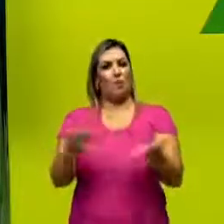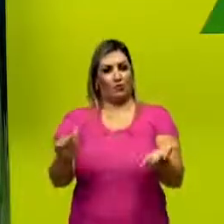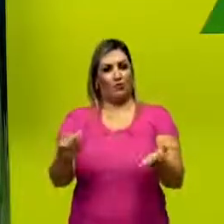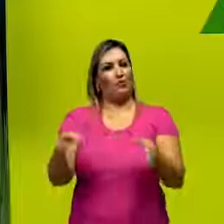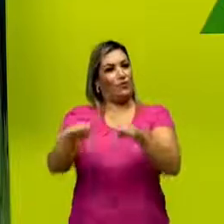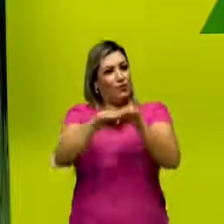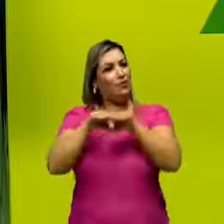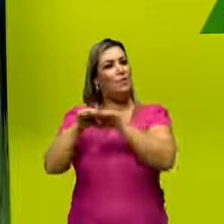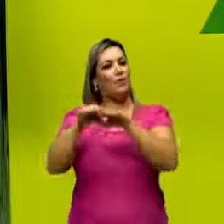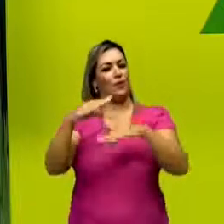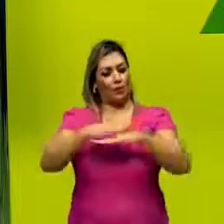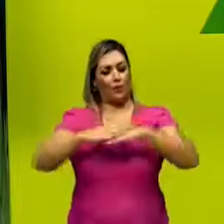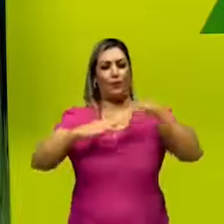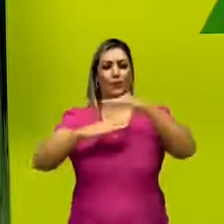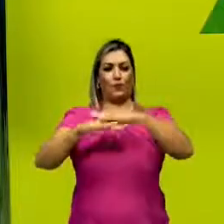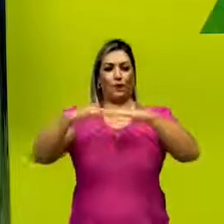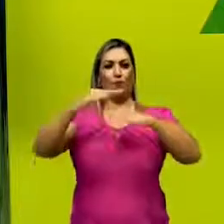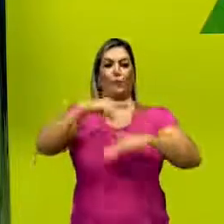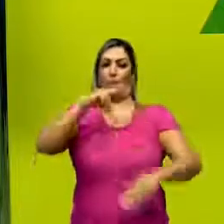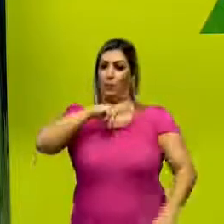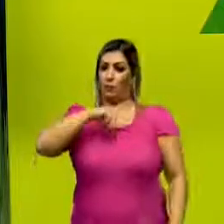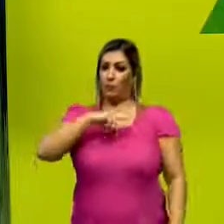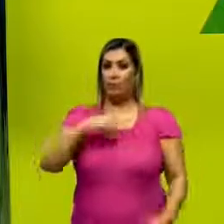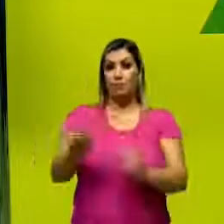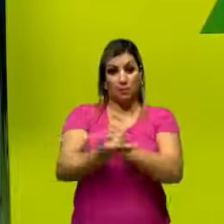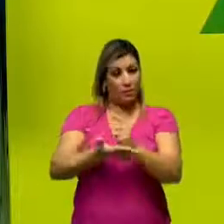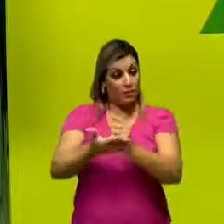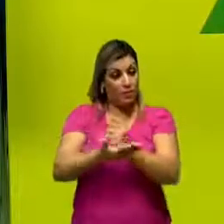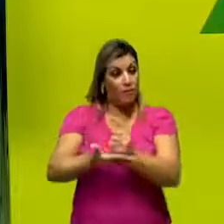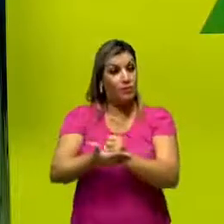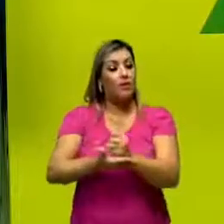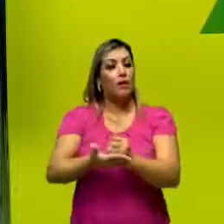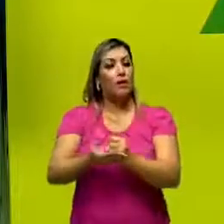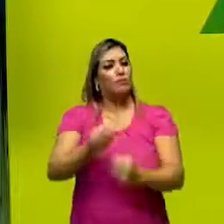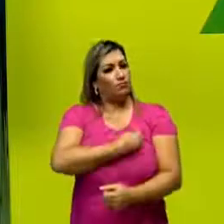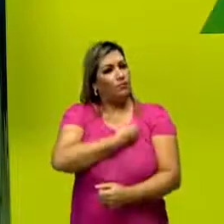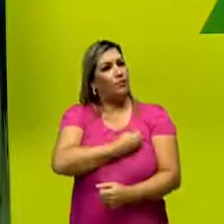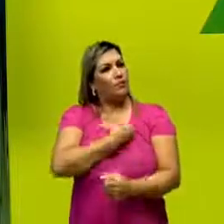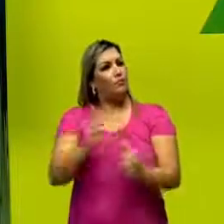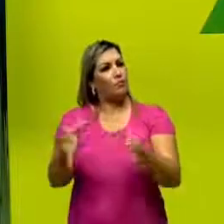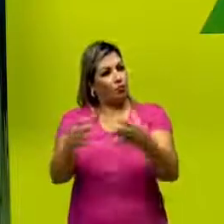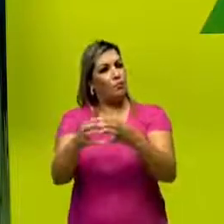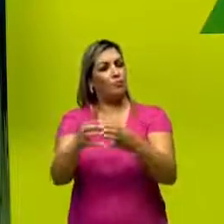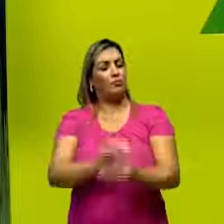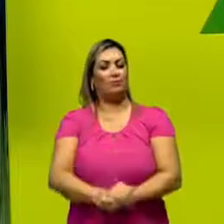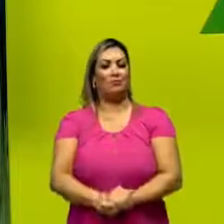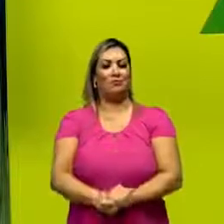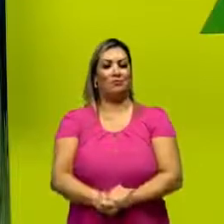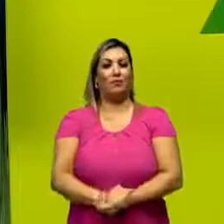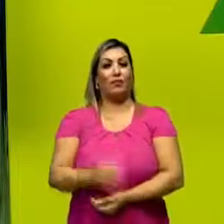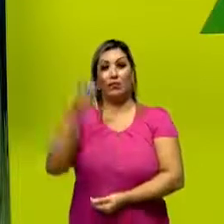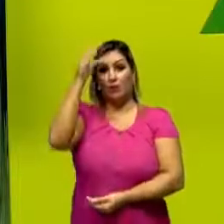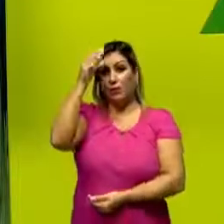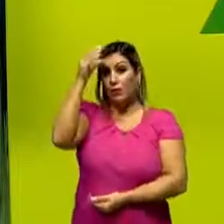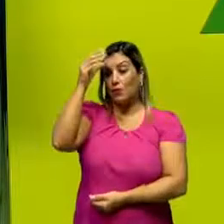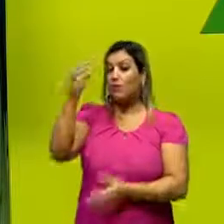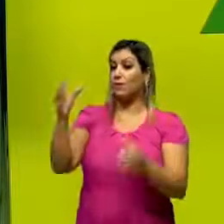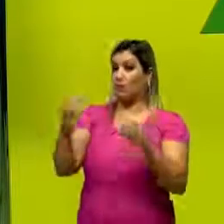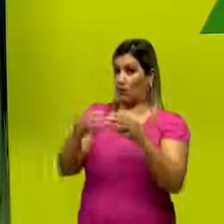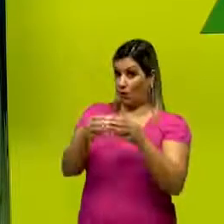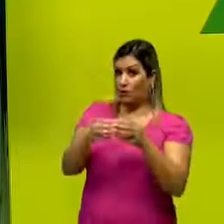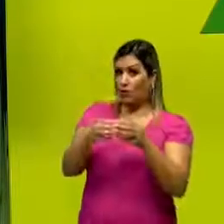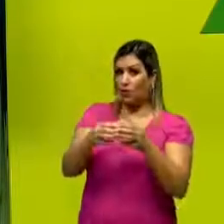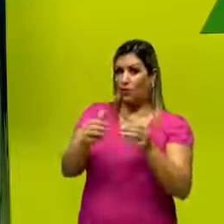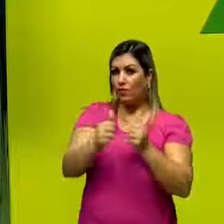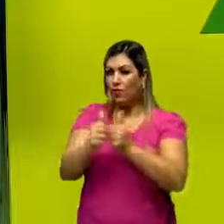construa a sua individualidade baseada naquilo que você convive, ok? Então, a consciência coletiva, ela vai